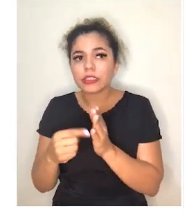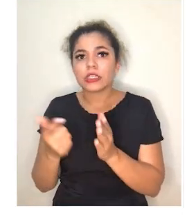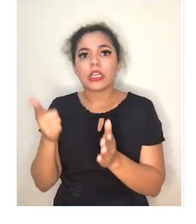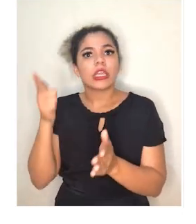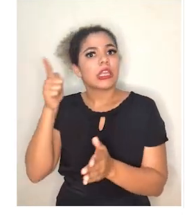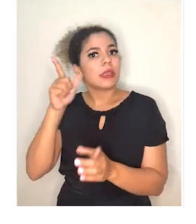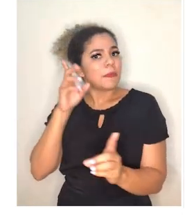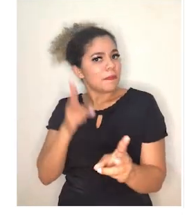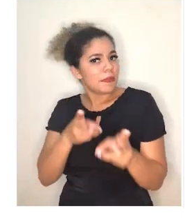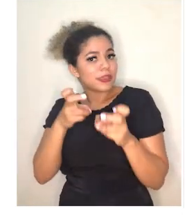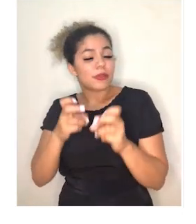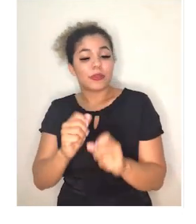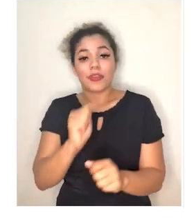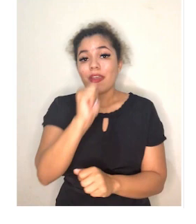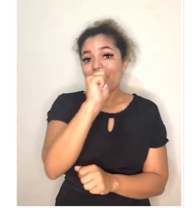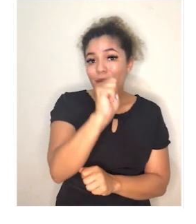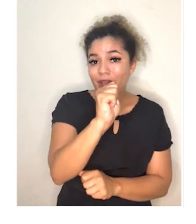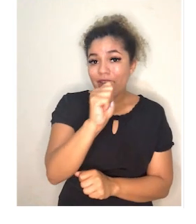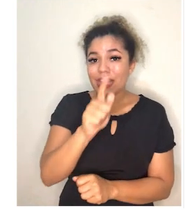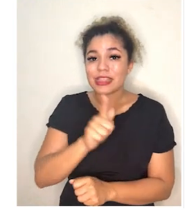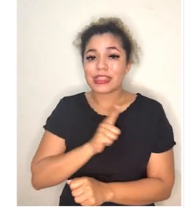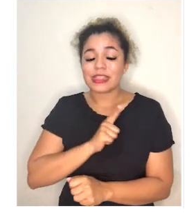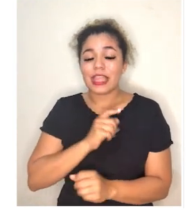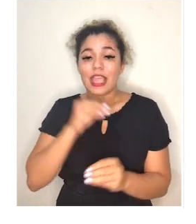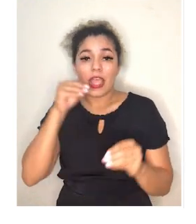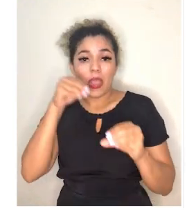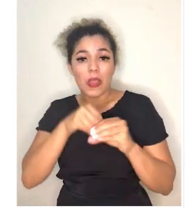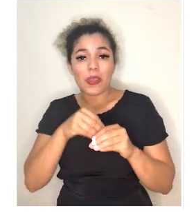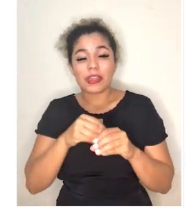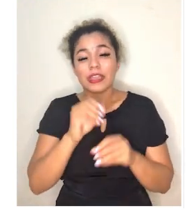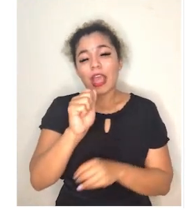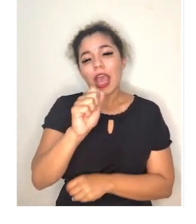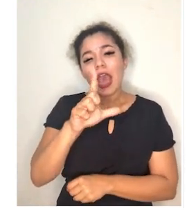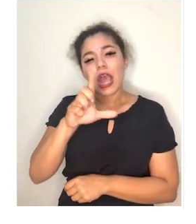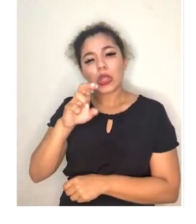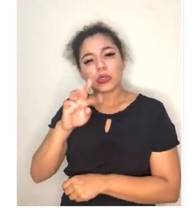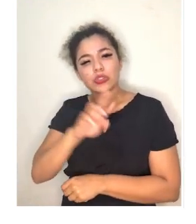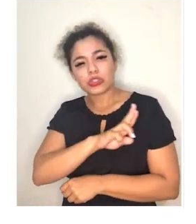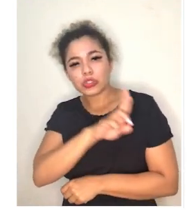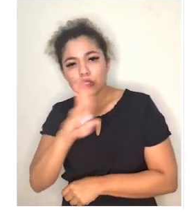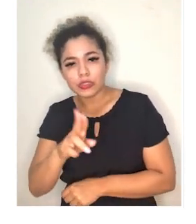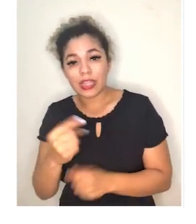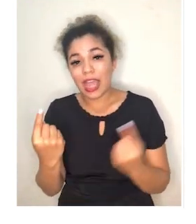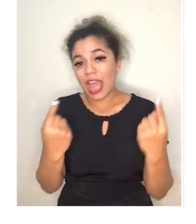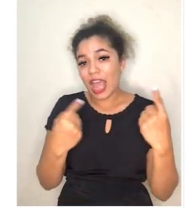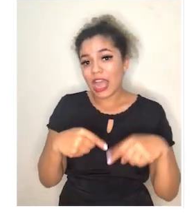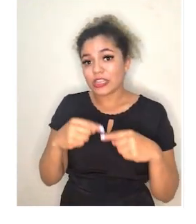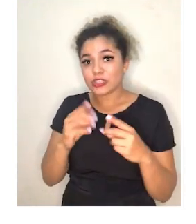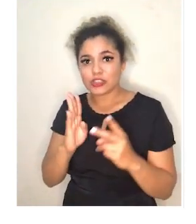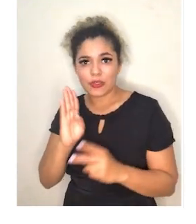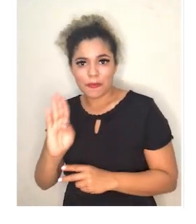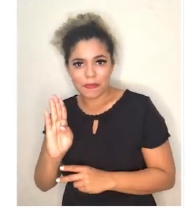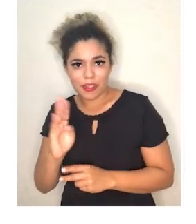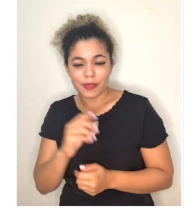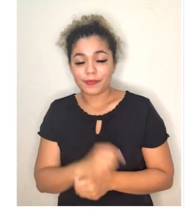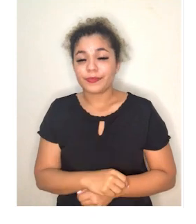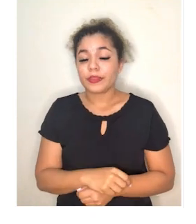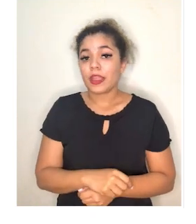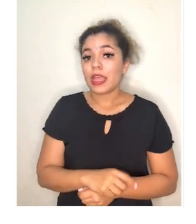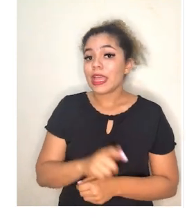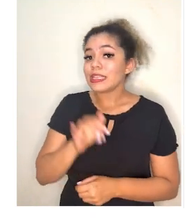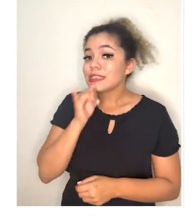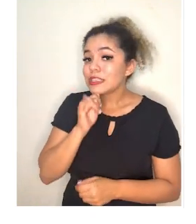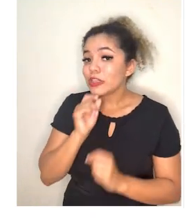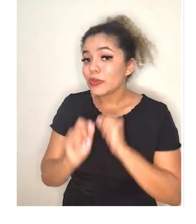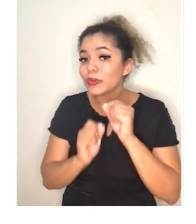sangue tipo A possui em seu plasma uma aglutinina chamada anti-B. Sendo assim, o plasma